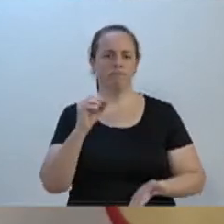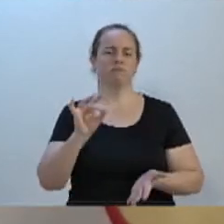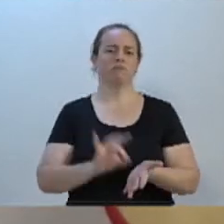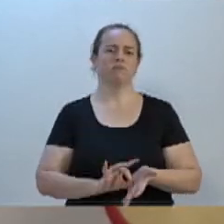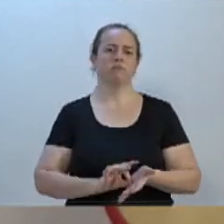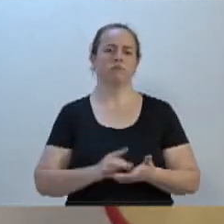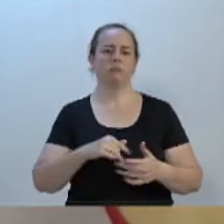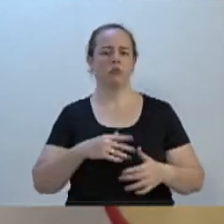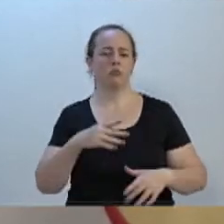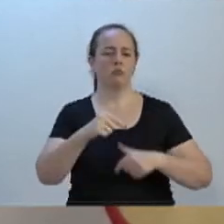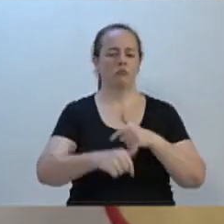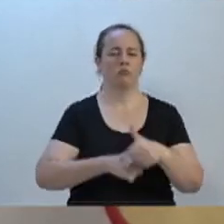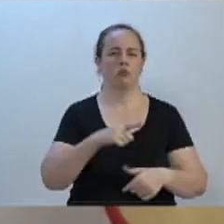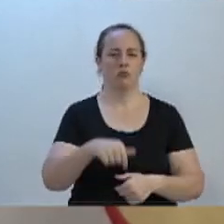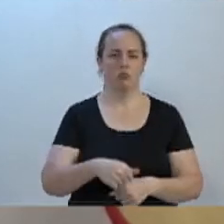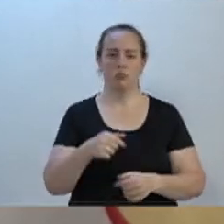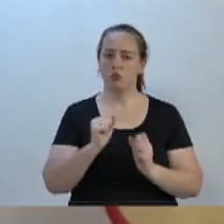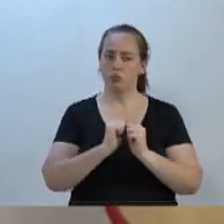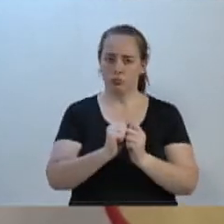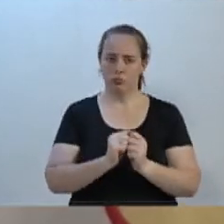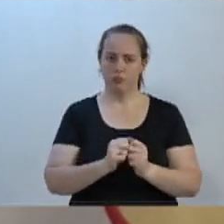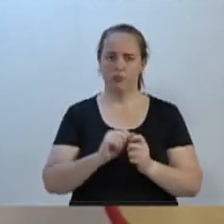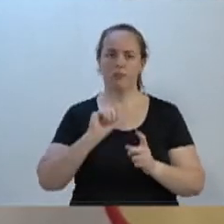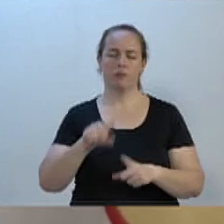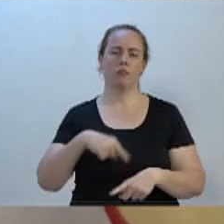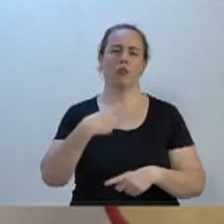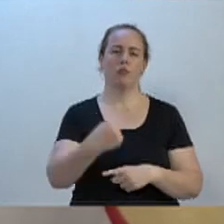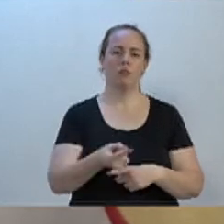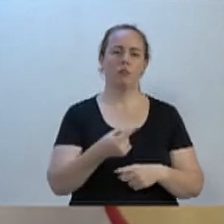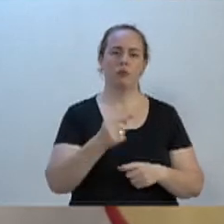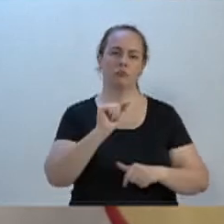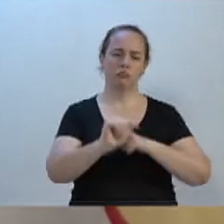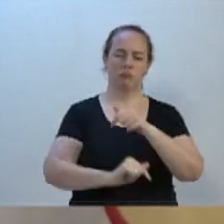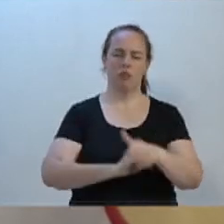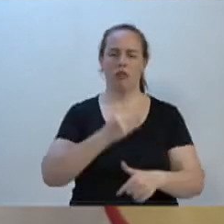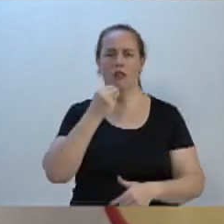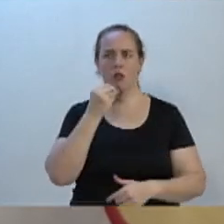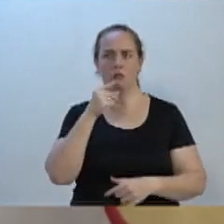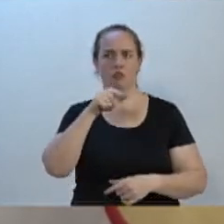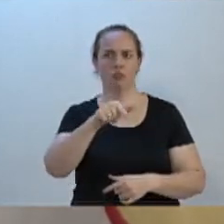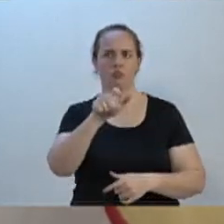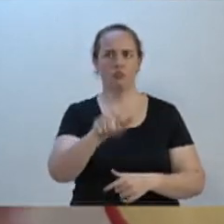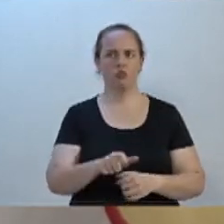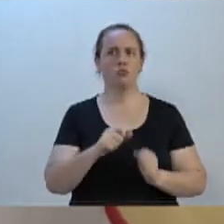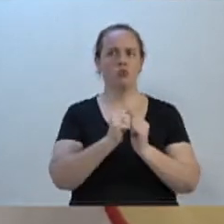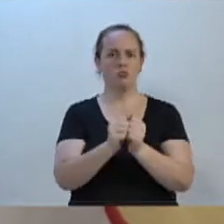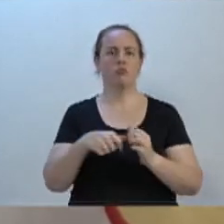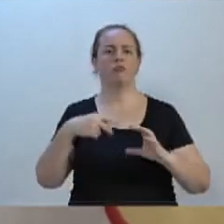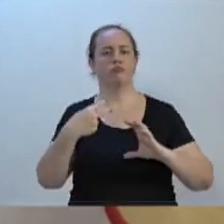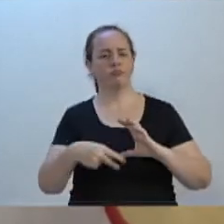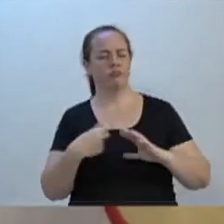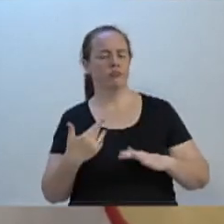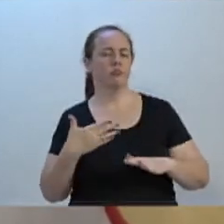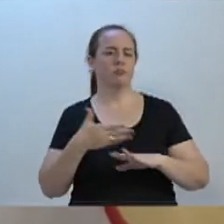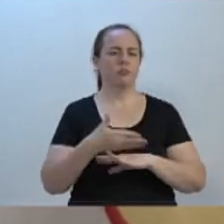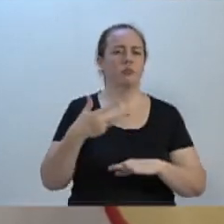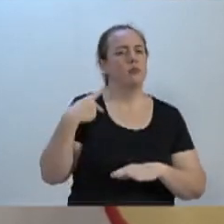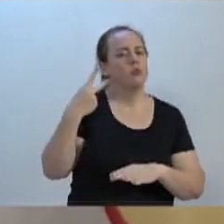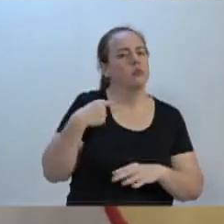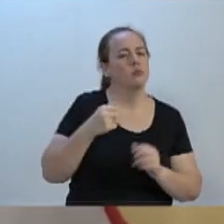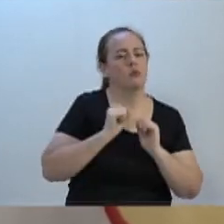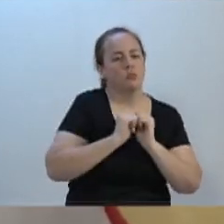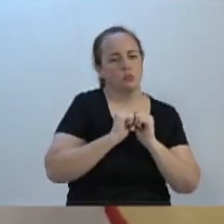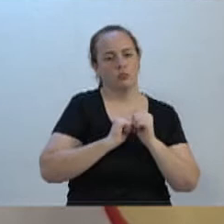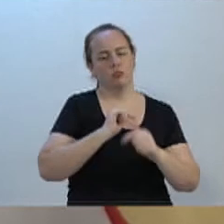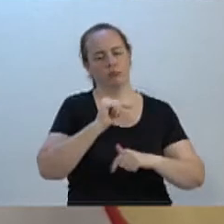Câmara nesse período que o senhor estará aqui, e na próxima legislatura, certamente o senhor estará com os vereadores que tiverem a sorte de acompanhar o senhor